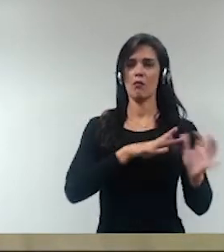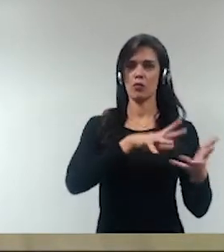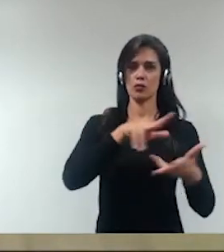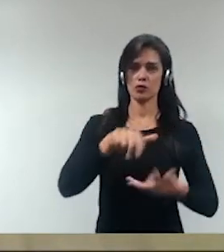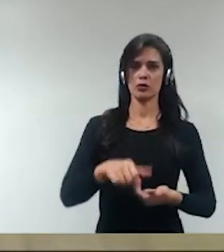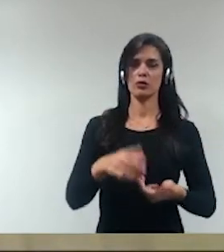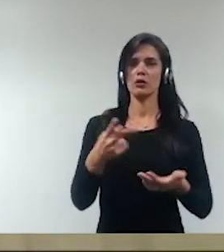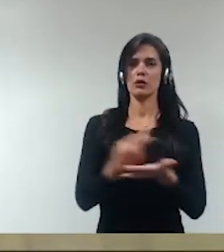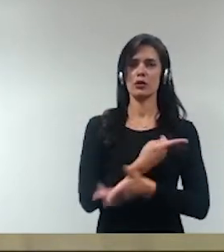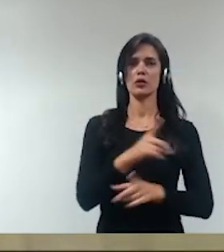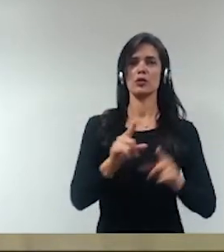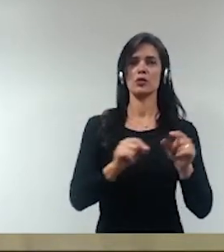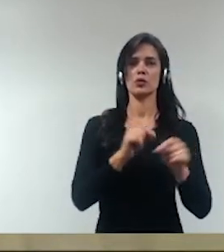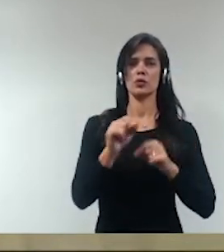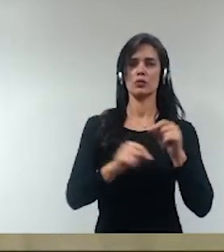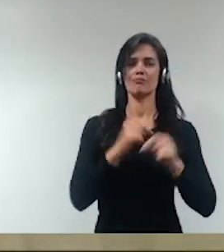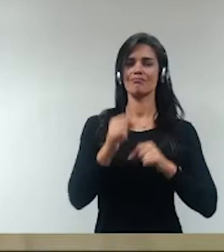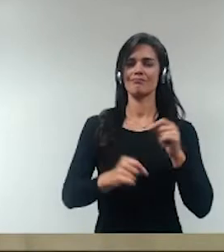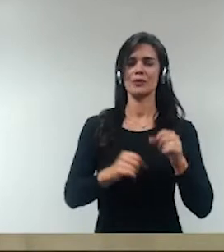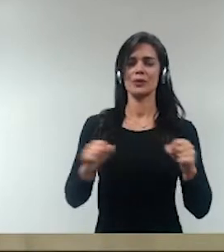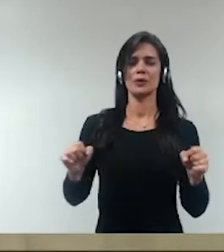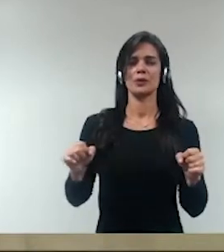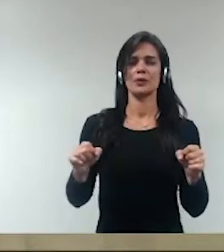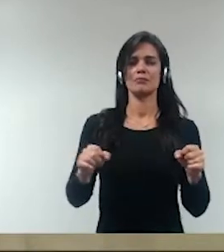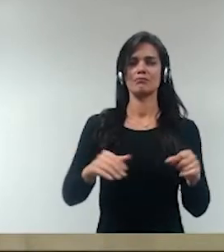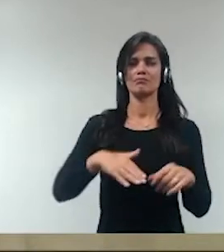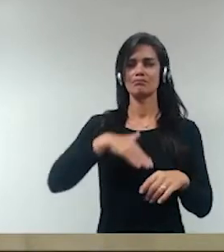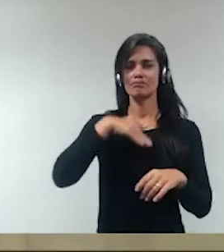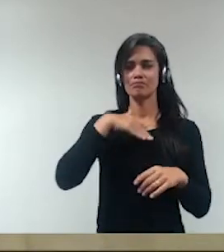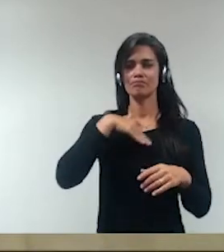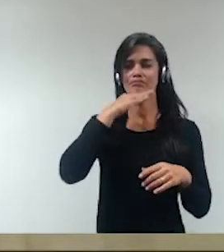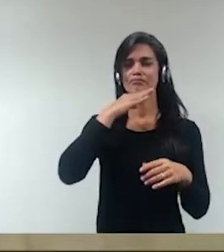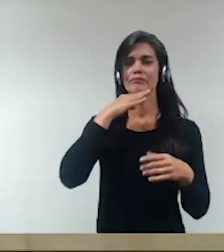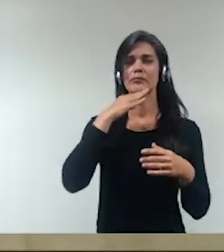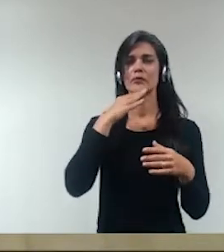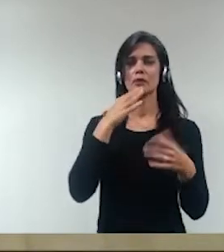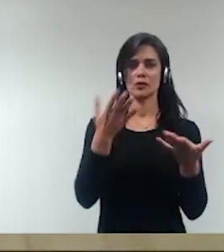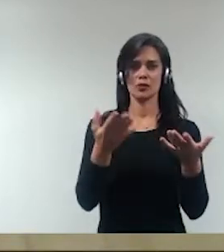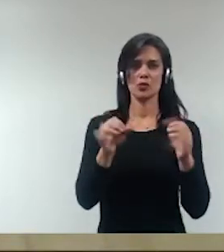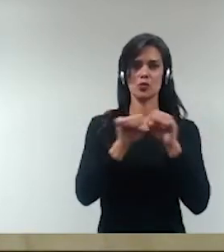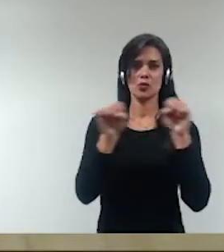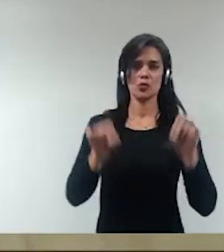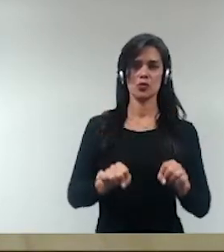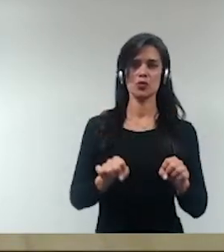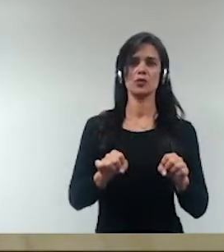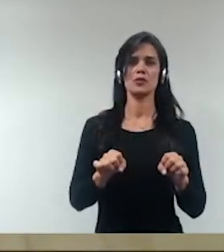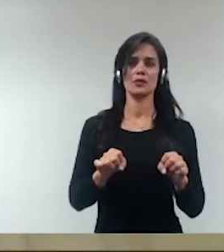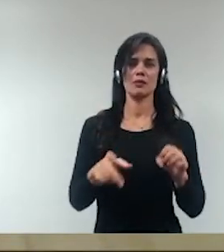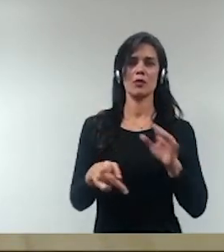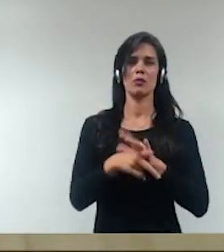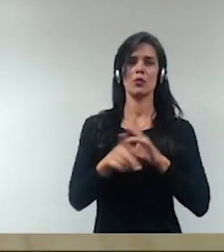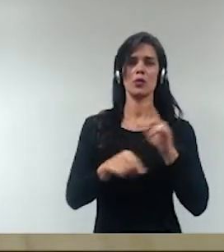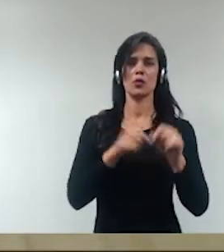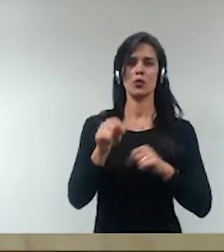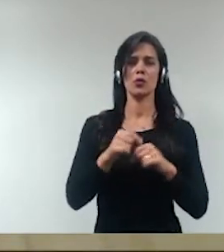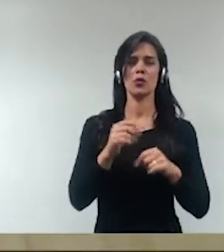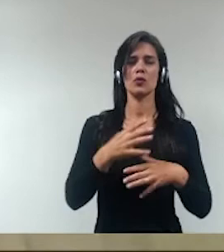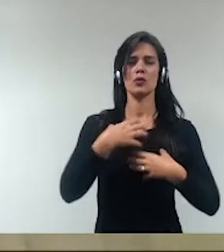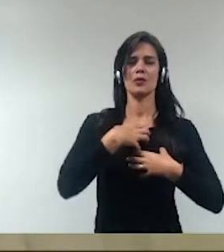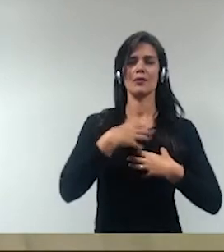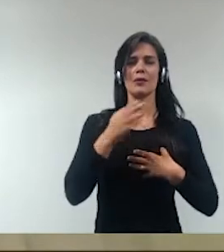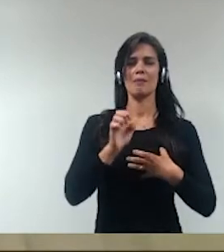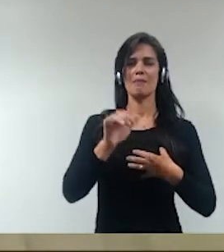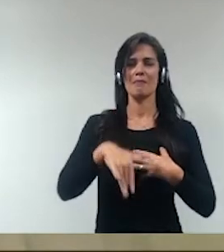houve um chamado esgotamento do modelo até então existente, do chamado welfare state, que é o estado de bem-estar